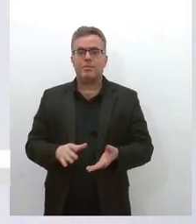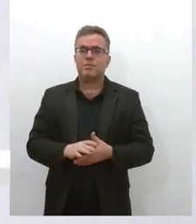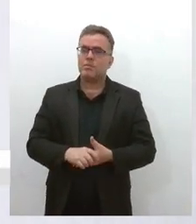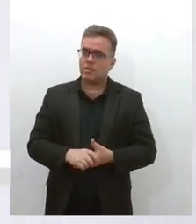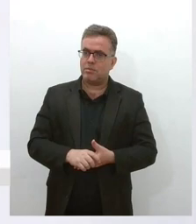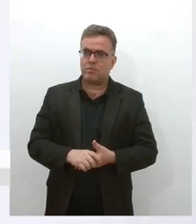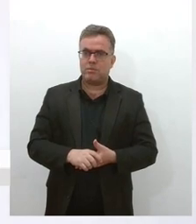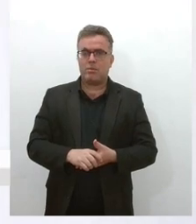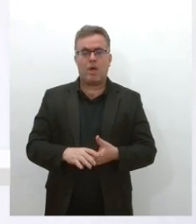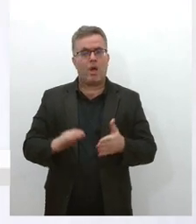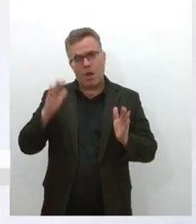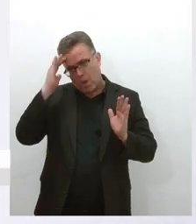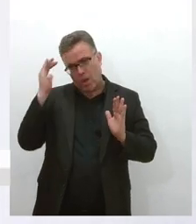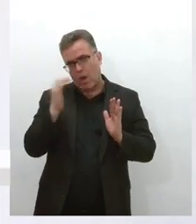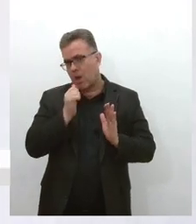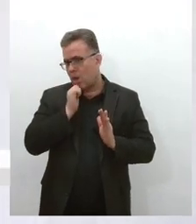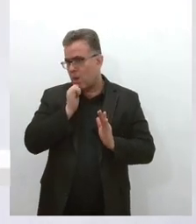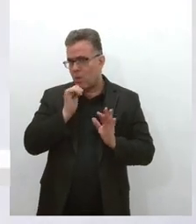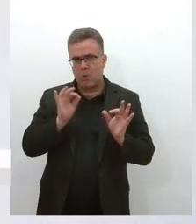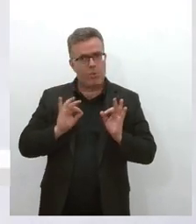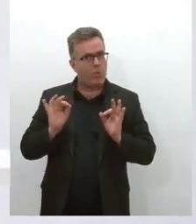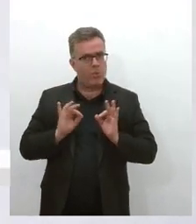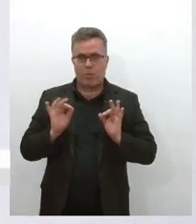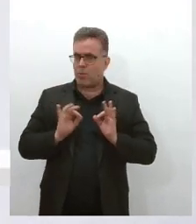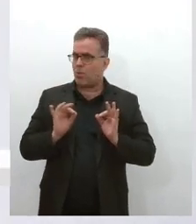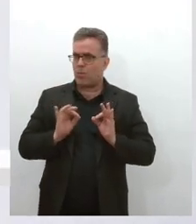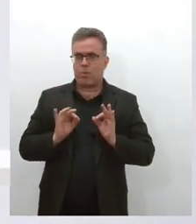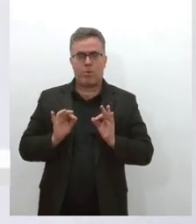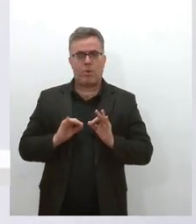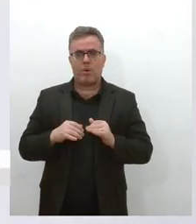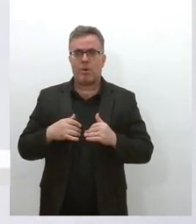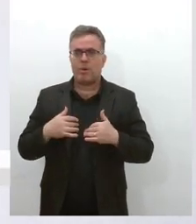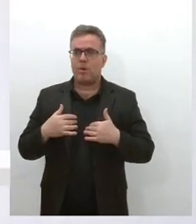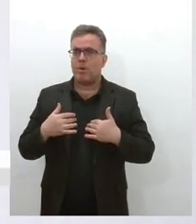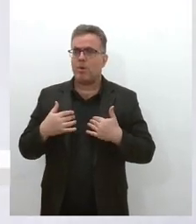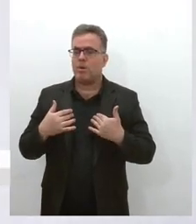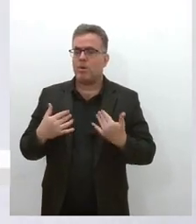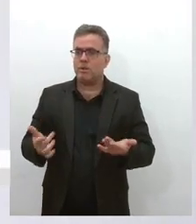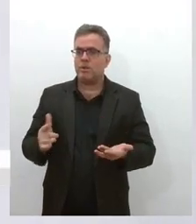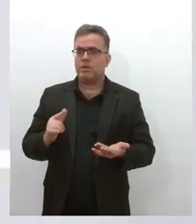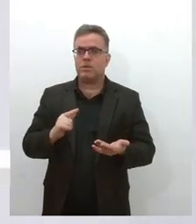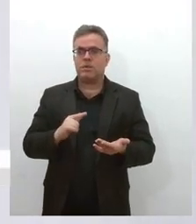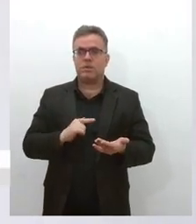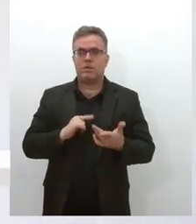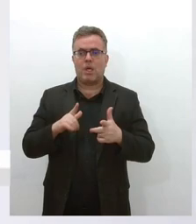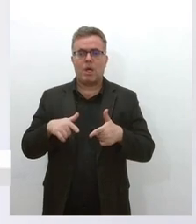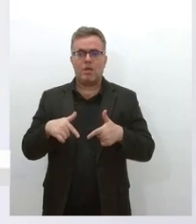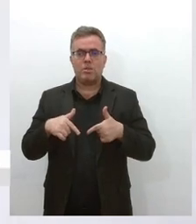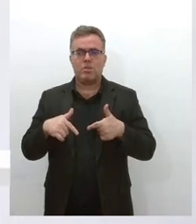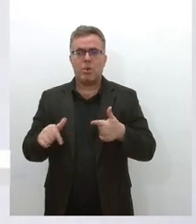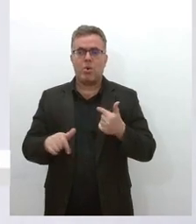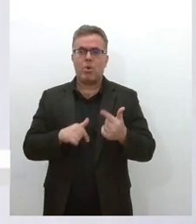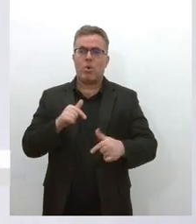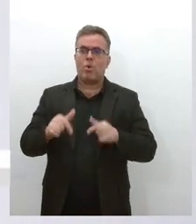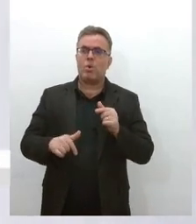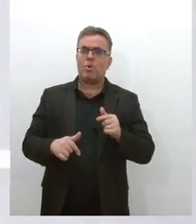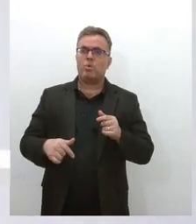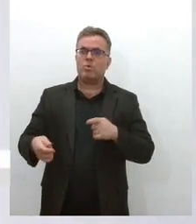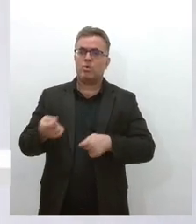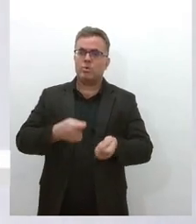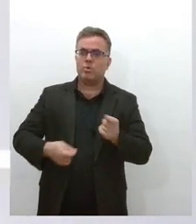cumprido na totalidade dos empregadores, ainda temos ações judiciais e mesas de negociação em curso,